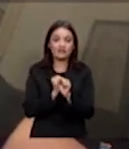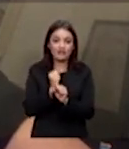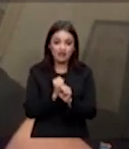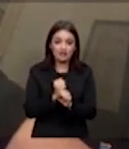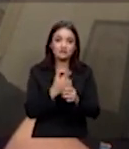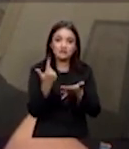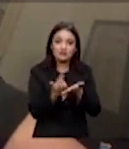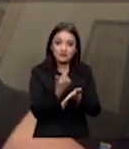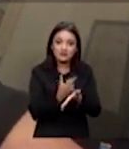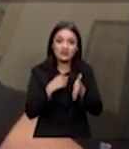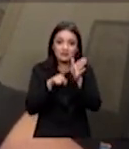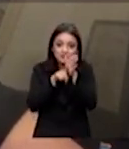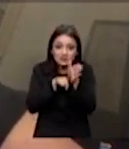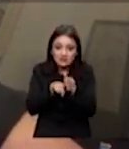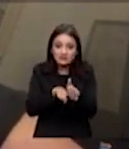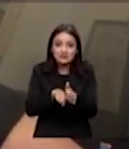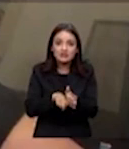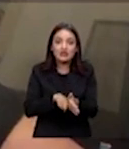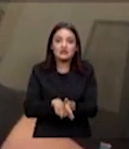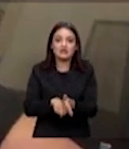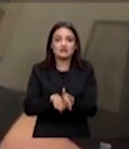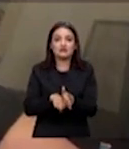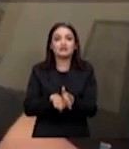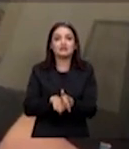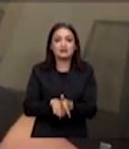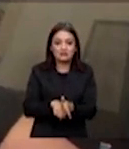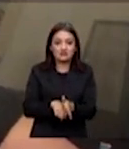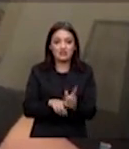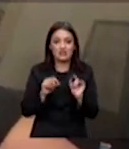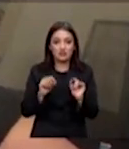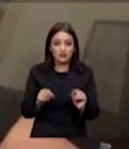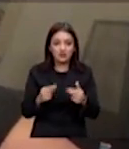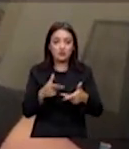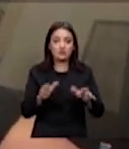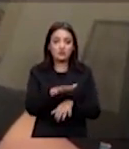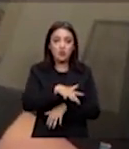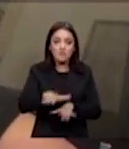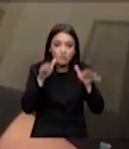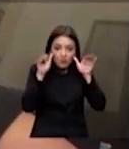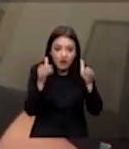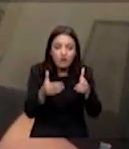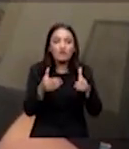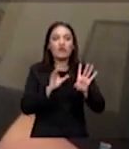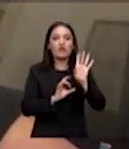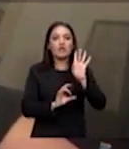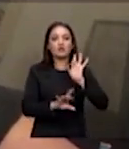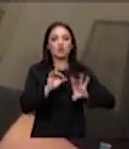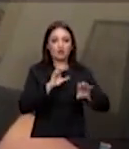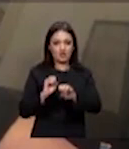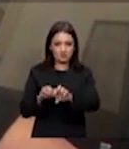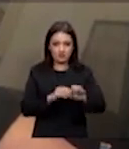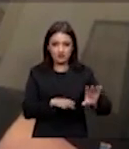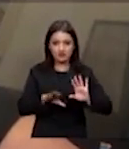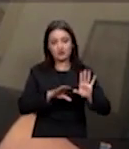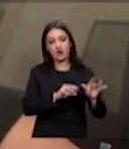pesquisa, a expositora também fala por videoconferência, está em local com livros em prateleiras. da educação especial na escola